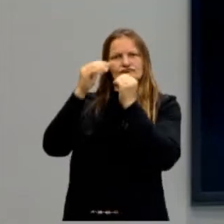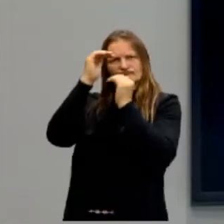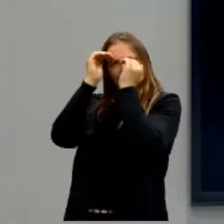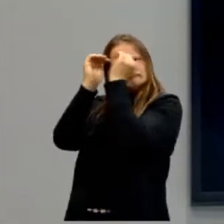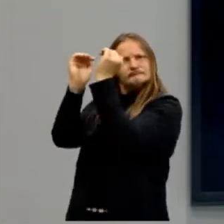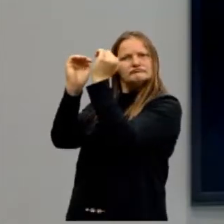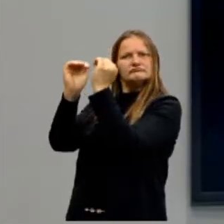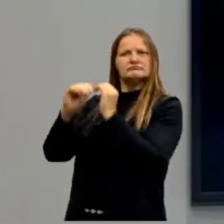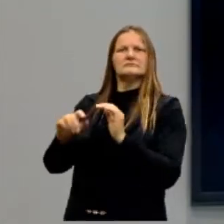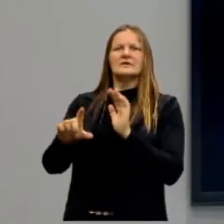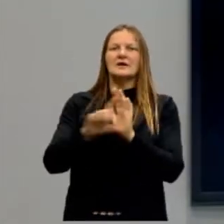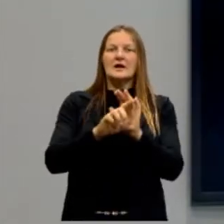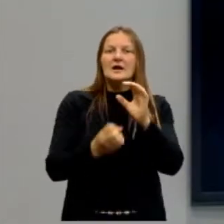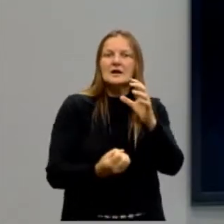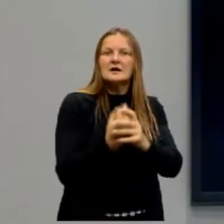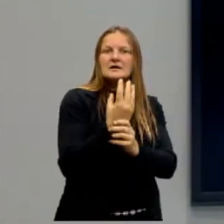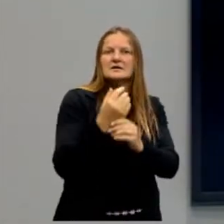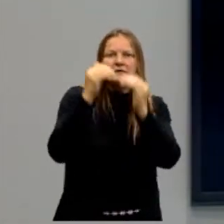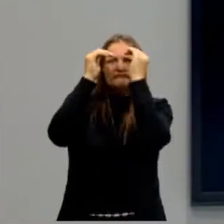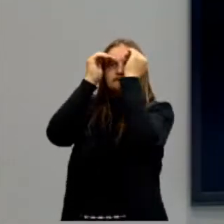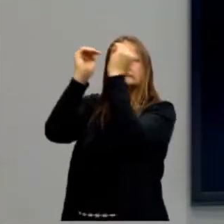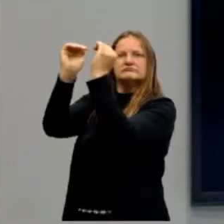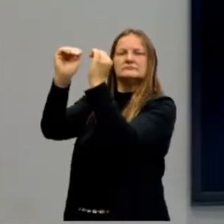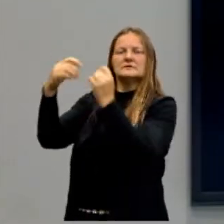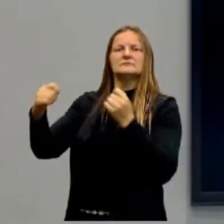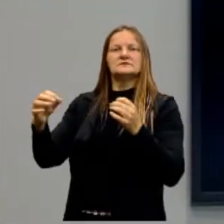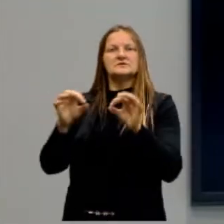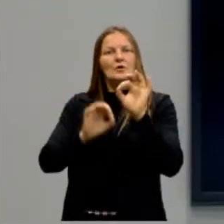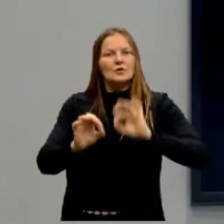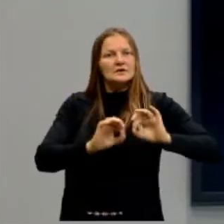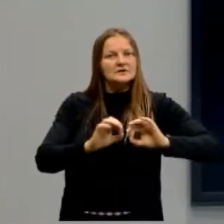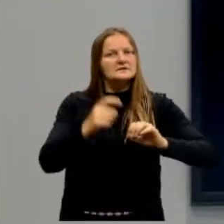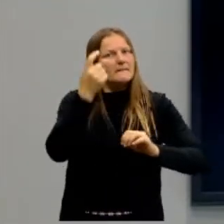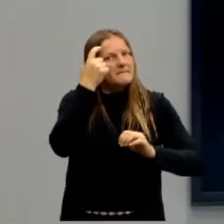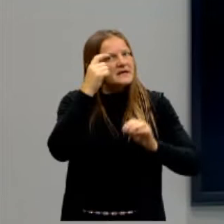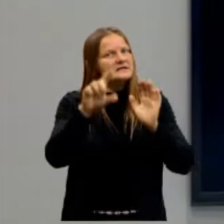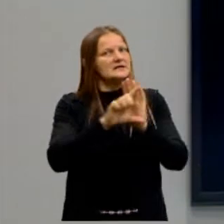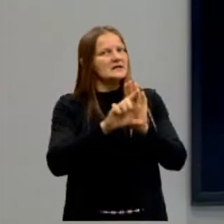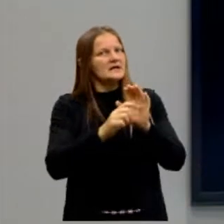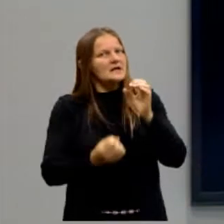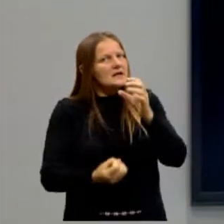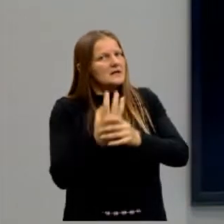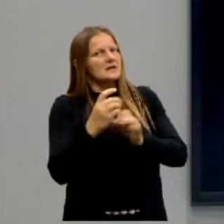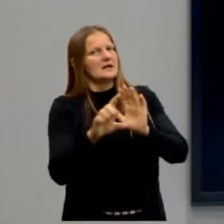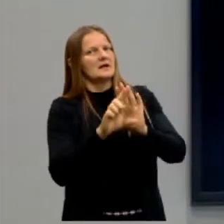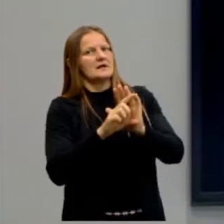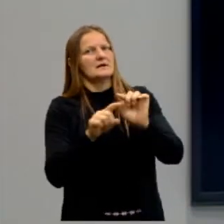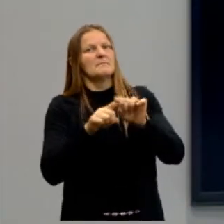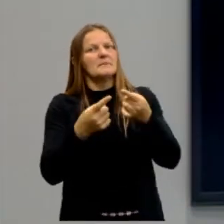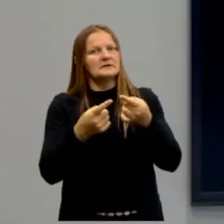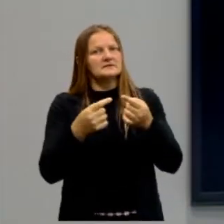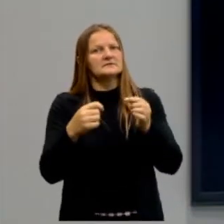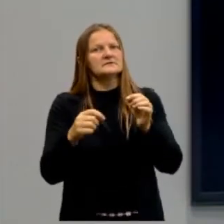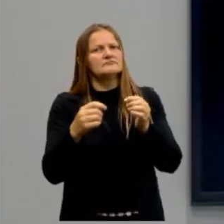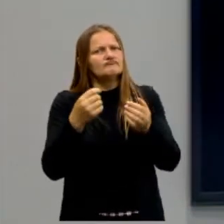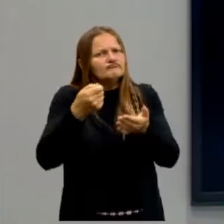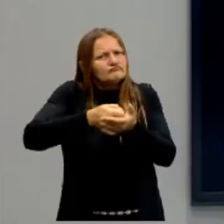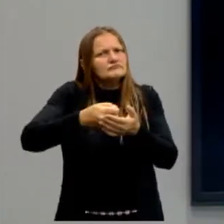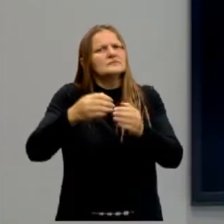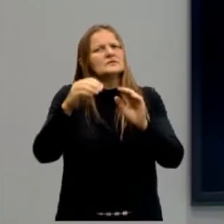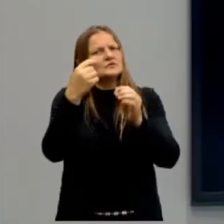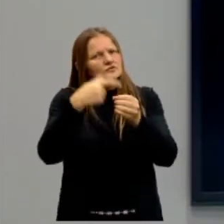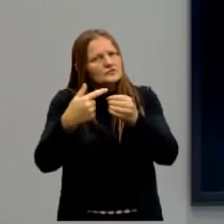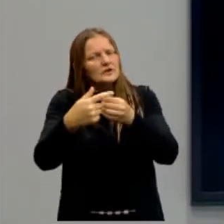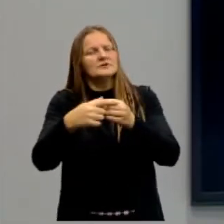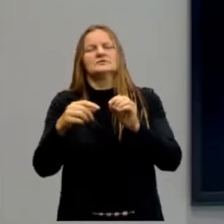obedecidas. Sim. Então, esse grupo organiza, pensa leis, criam as leis, as leis são implantadas